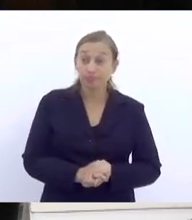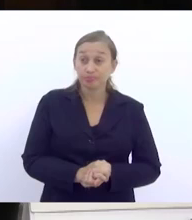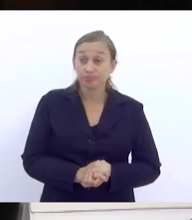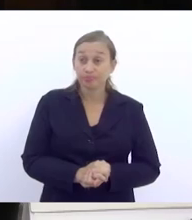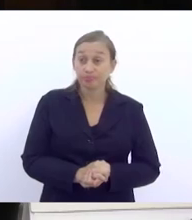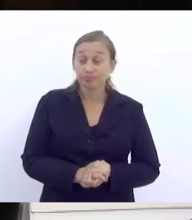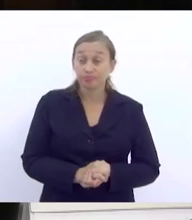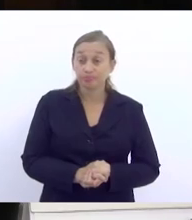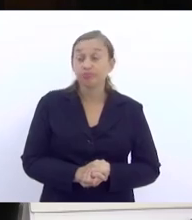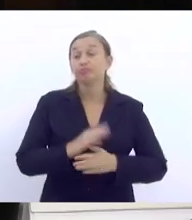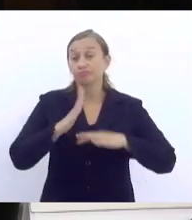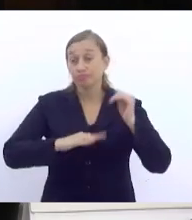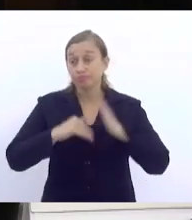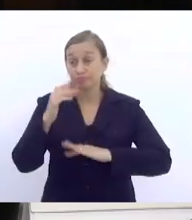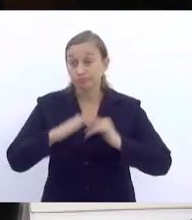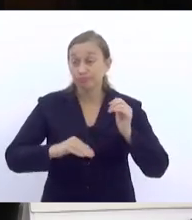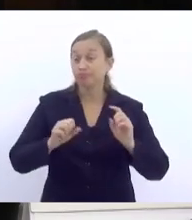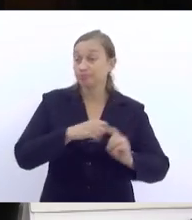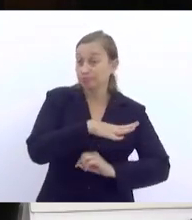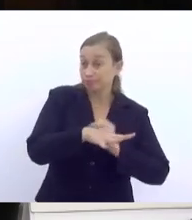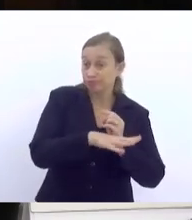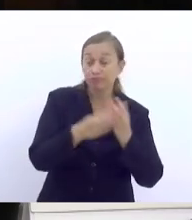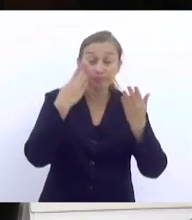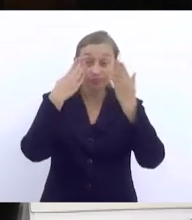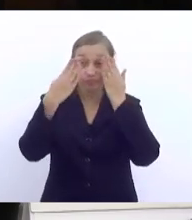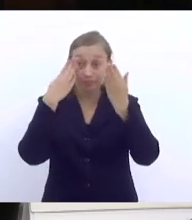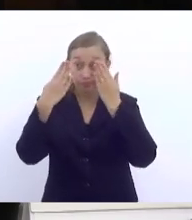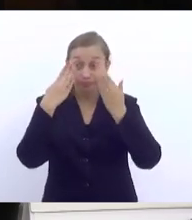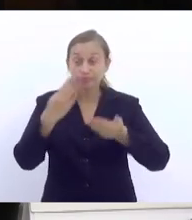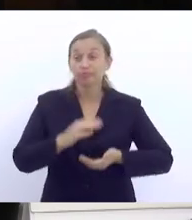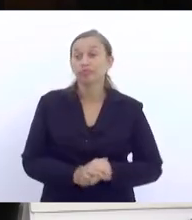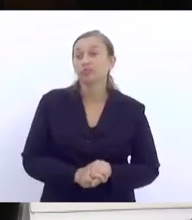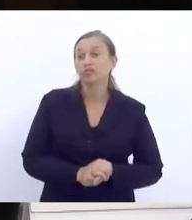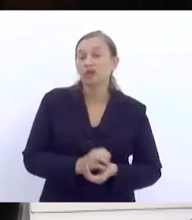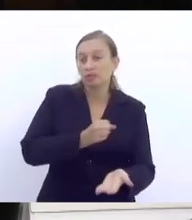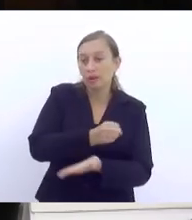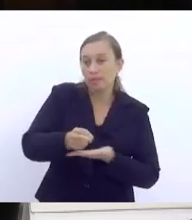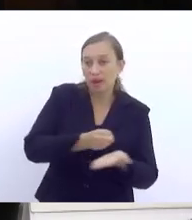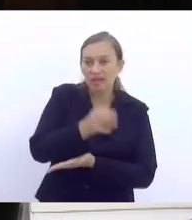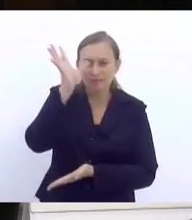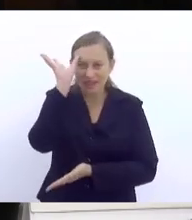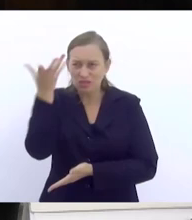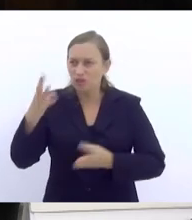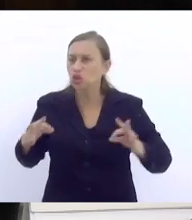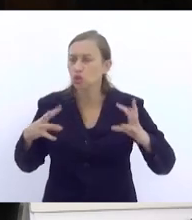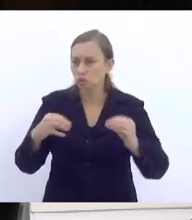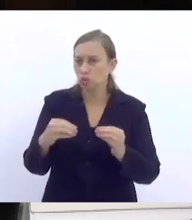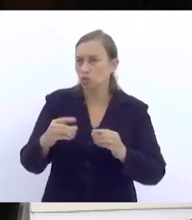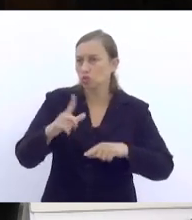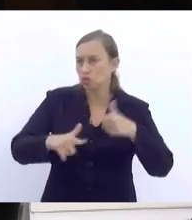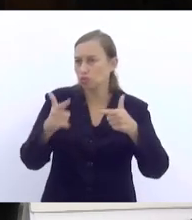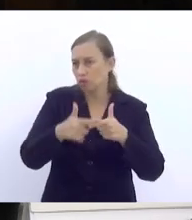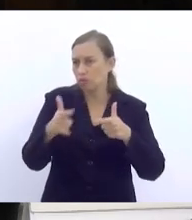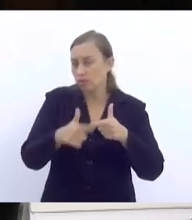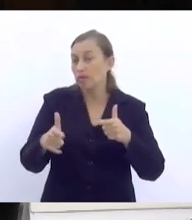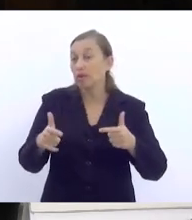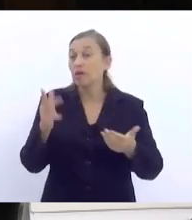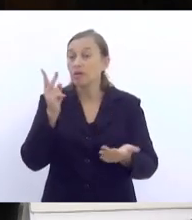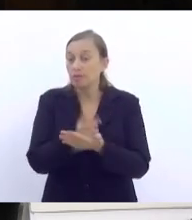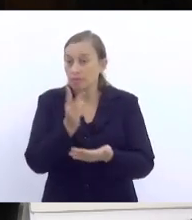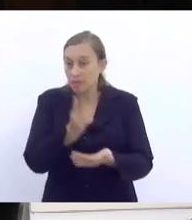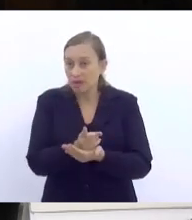o profissional do serviço social e da psicologia como panaceia para resolver todos os problemas, ainda que fosse por isso,